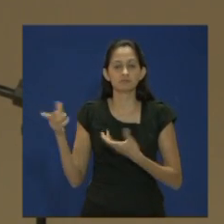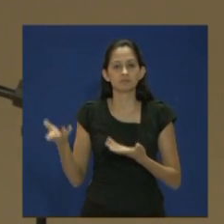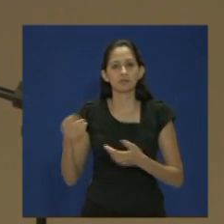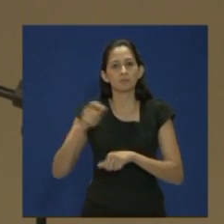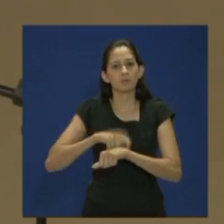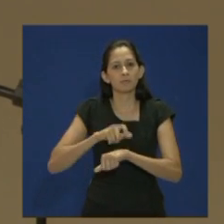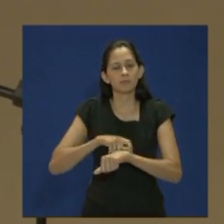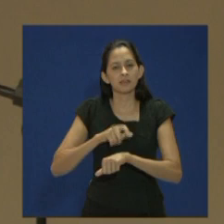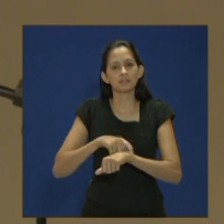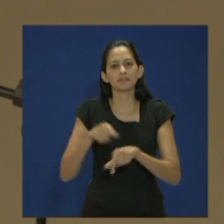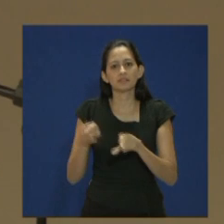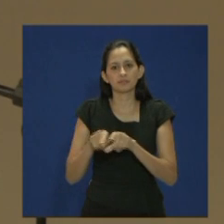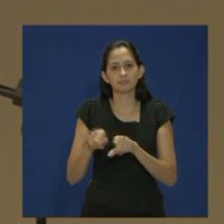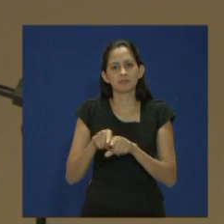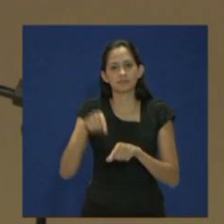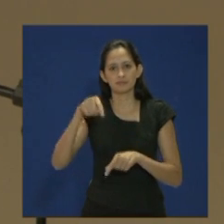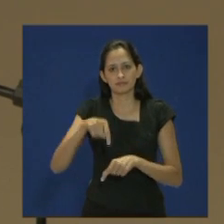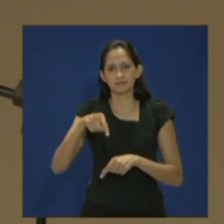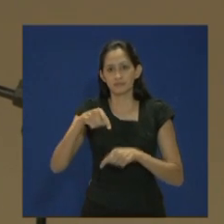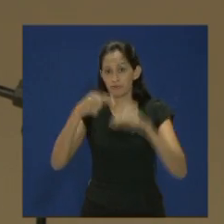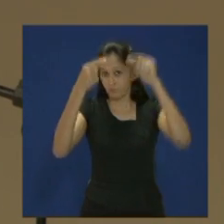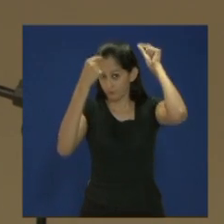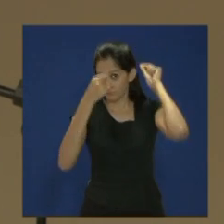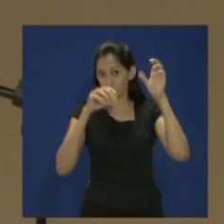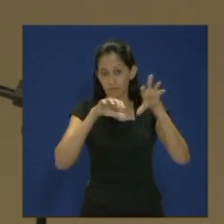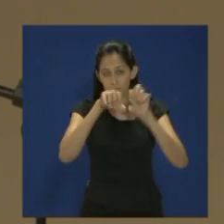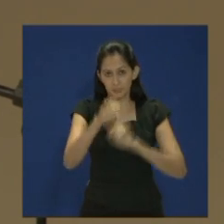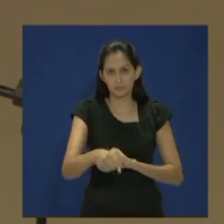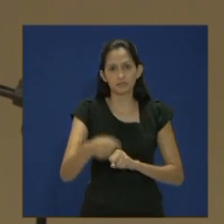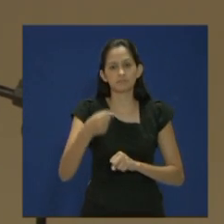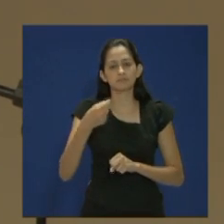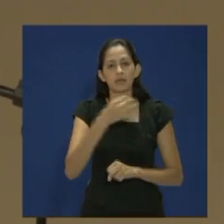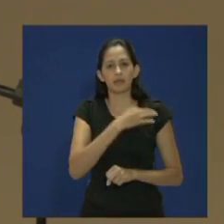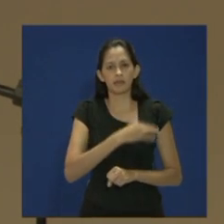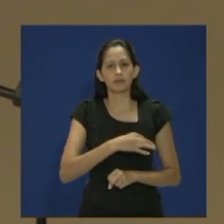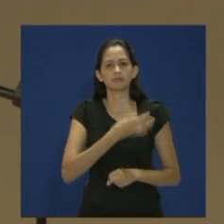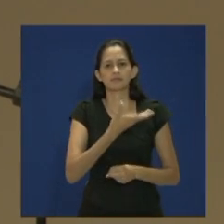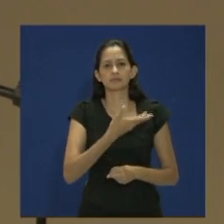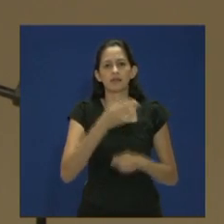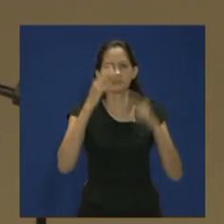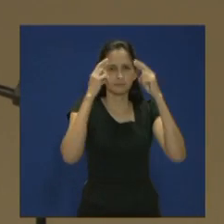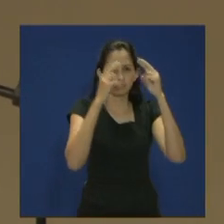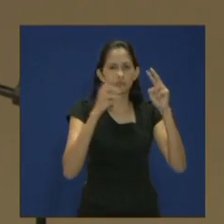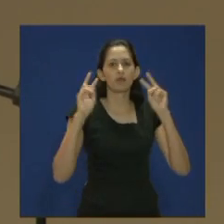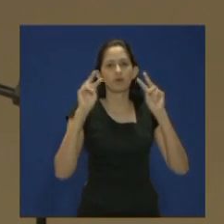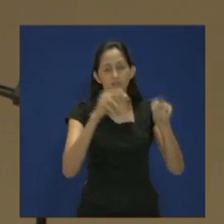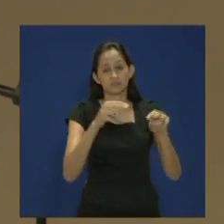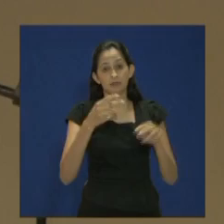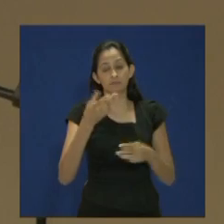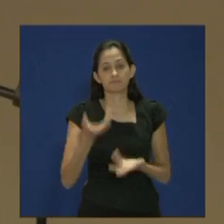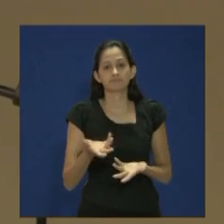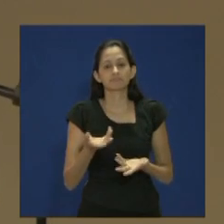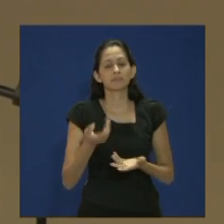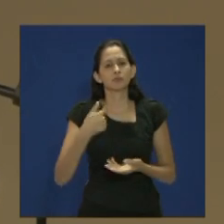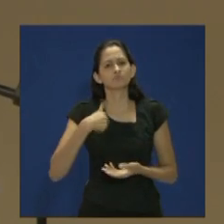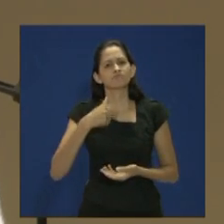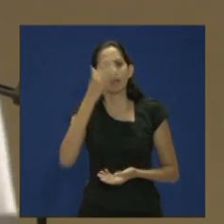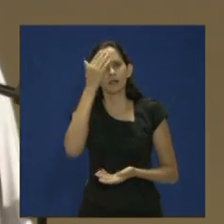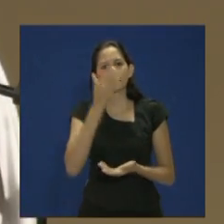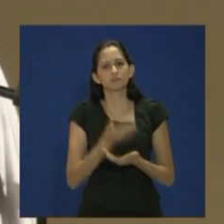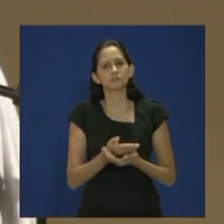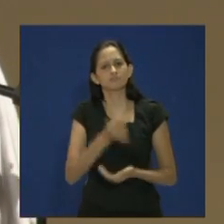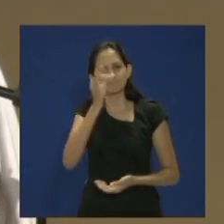cerimônia, merecem a nossa admiração, respeito e reconhecimento. Eu acho que nada mais justo que